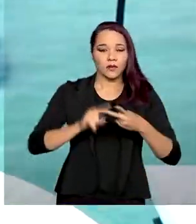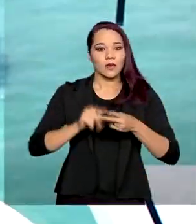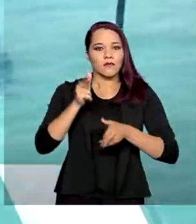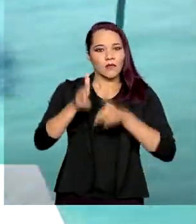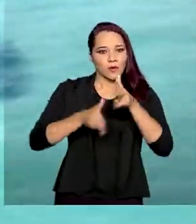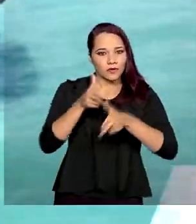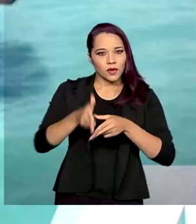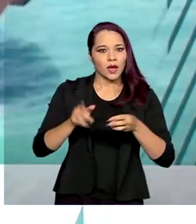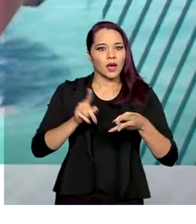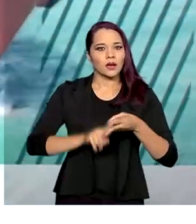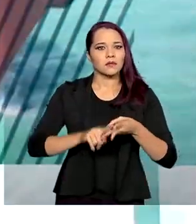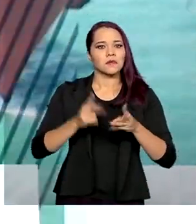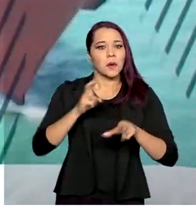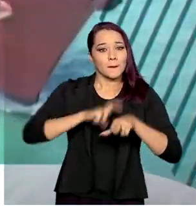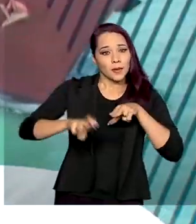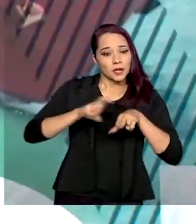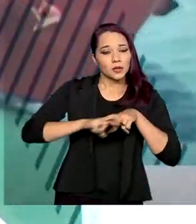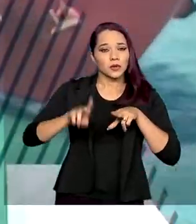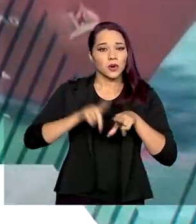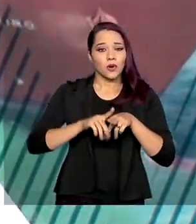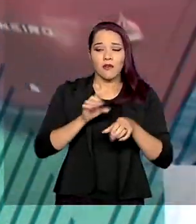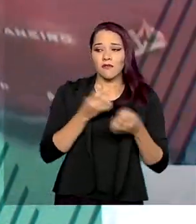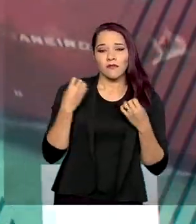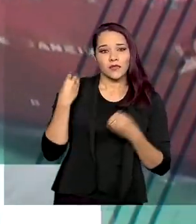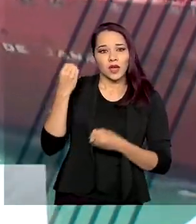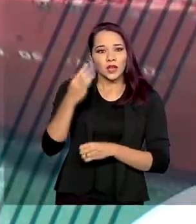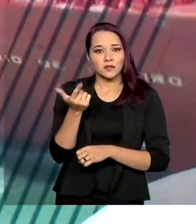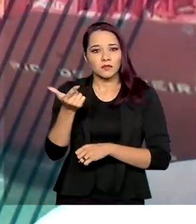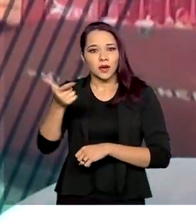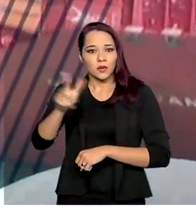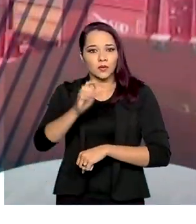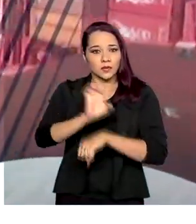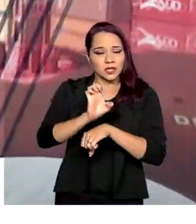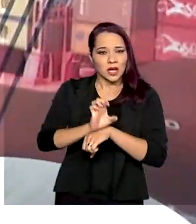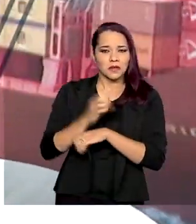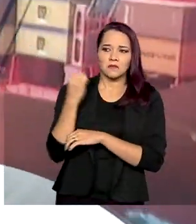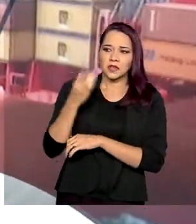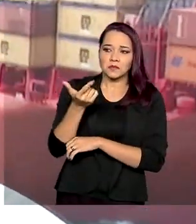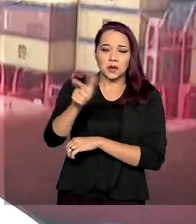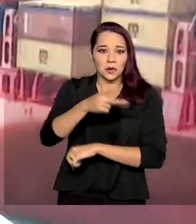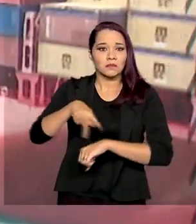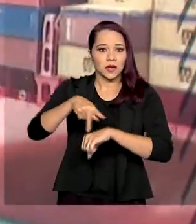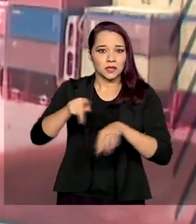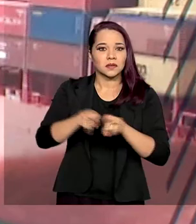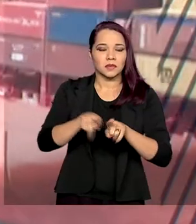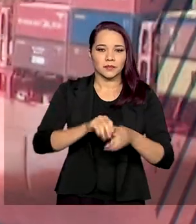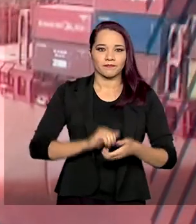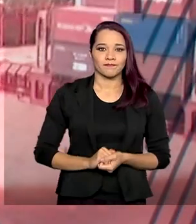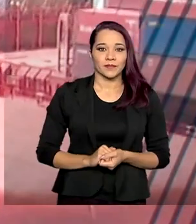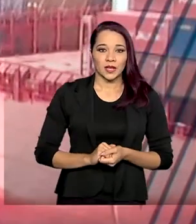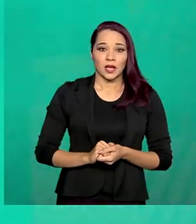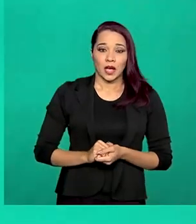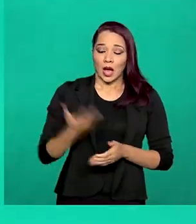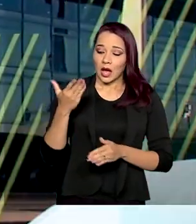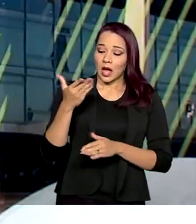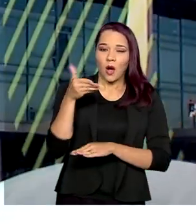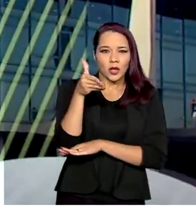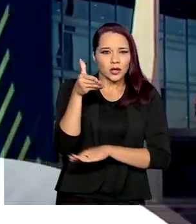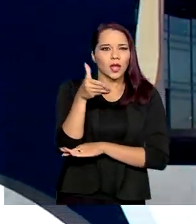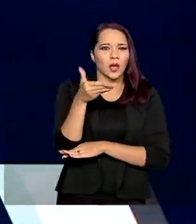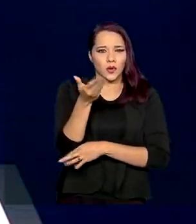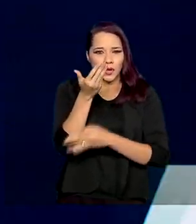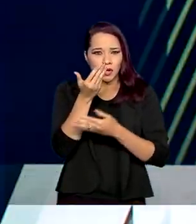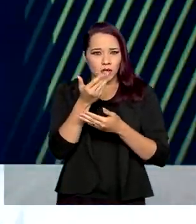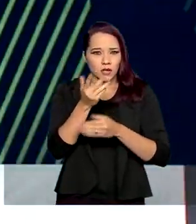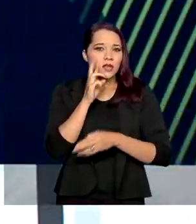metroviário, interestadual, intermunicipal e urbano. Serviços de alojamento e alimentação seguem na relação. Ao